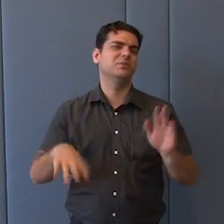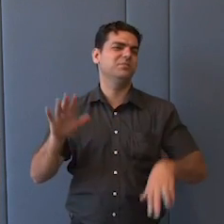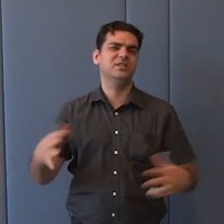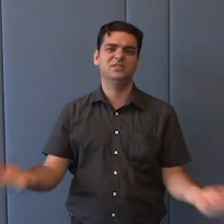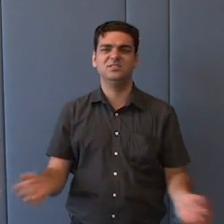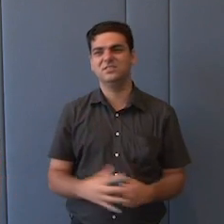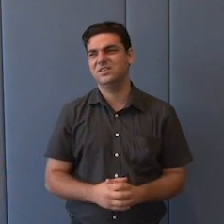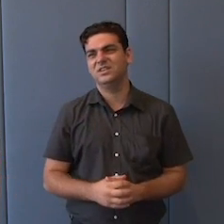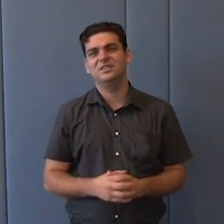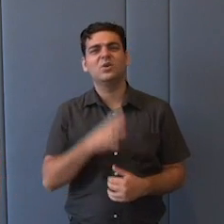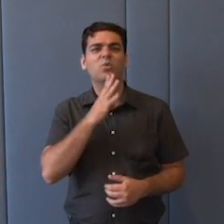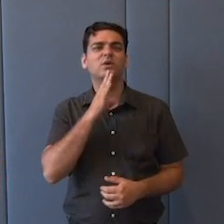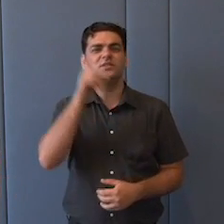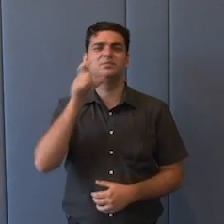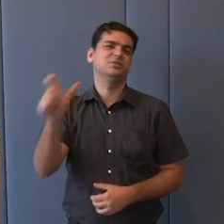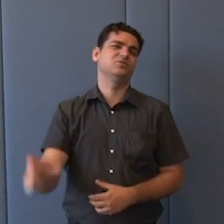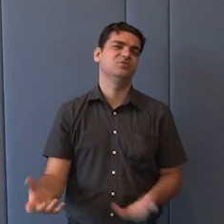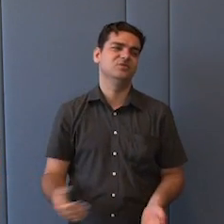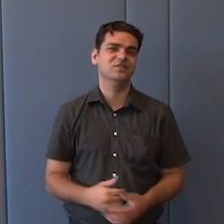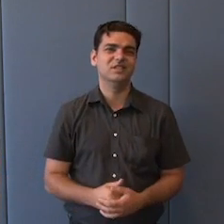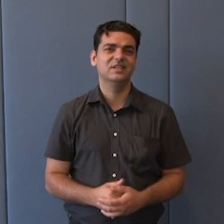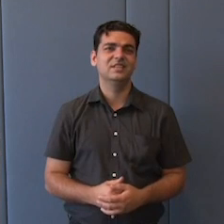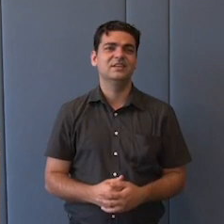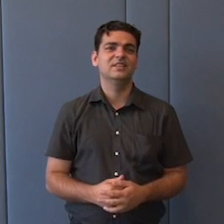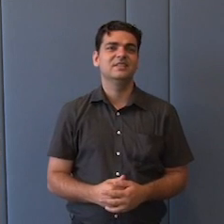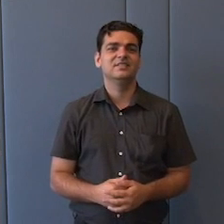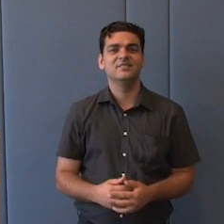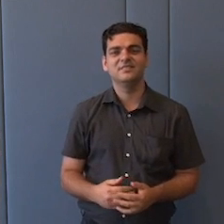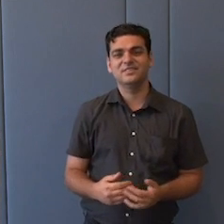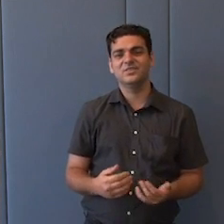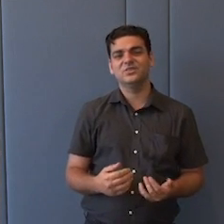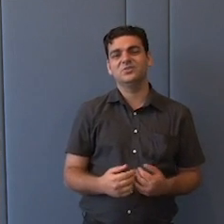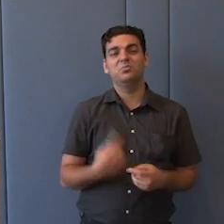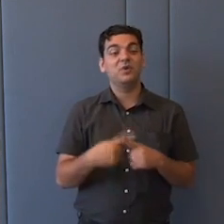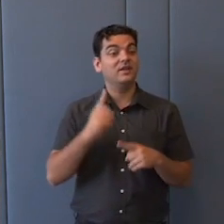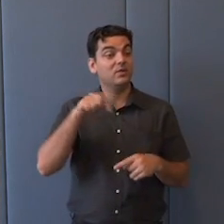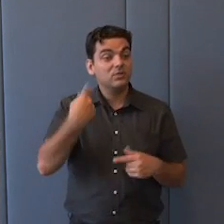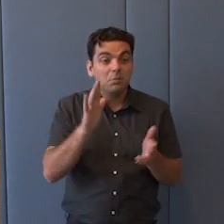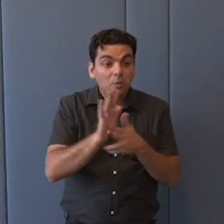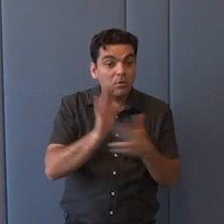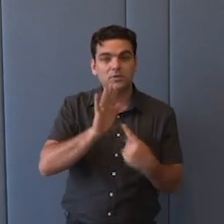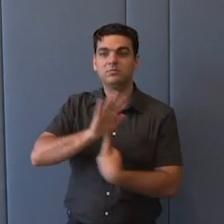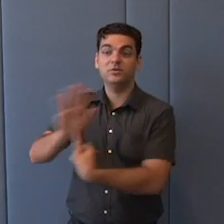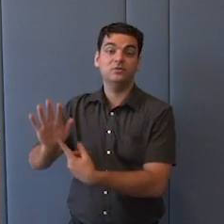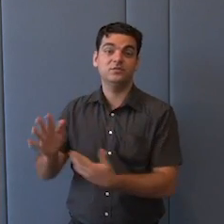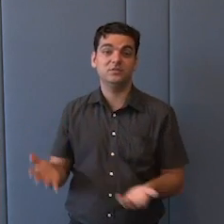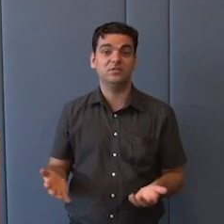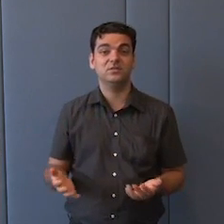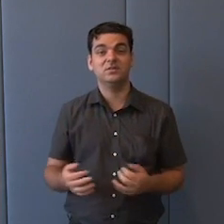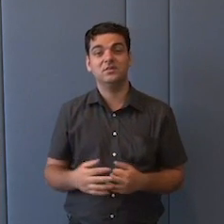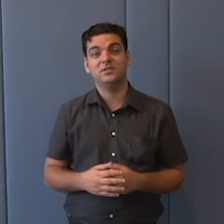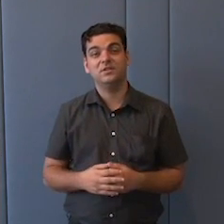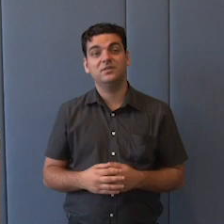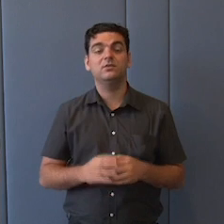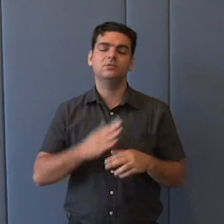geral, muito em sentido abstrato, e eu reconheço que você sempre precisa descer da abstração para a concretude de alguma maneira, e aí também sempre